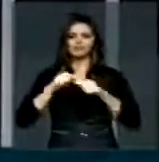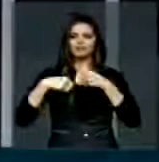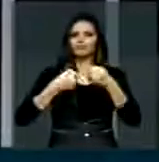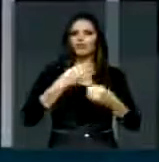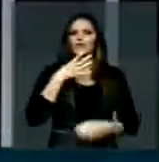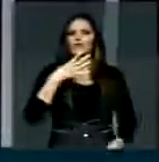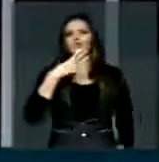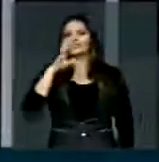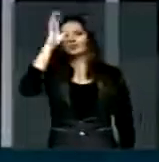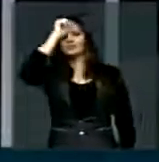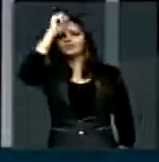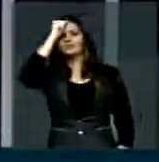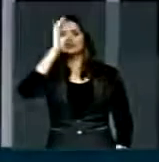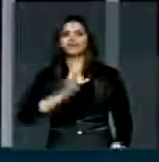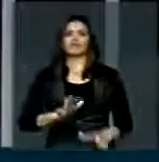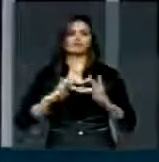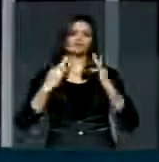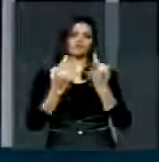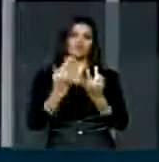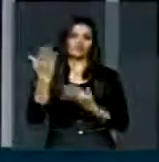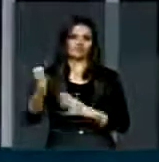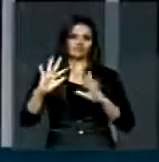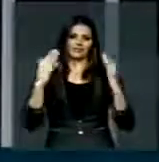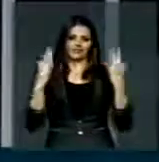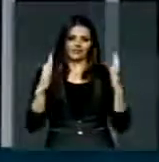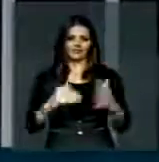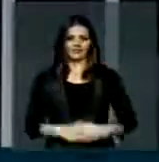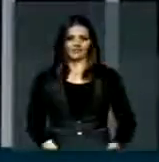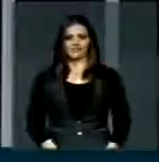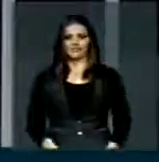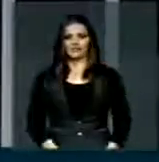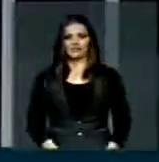conhecimento que você tem. A família do Evaldo, meus parabéns. Obrigado.